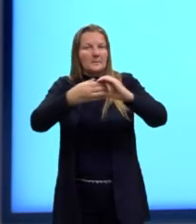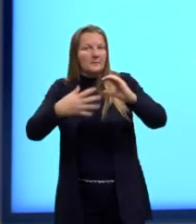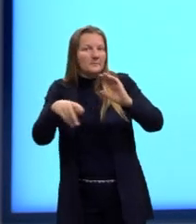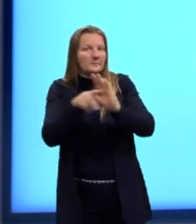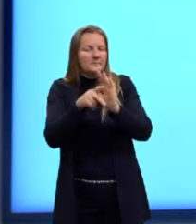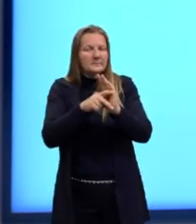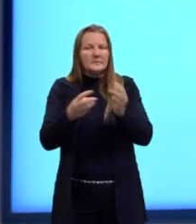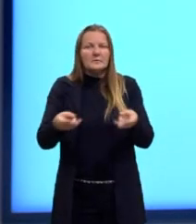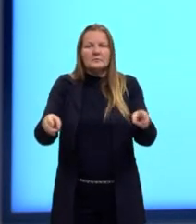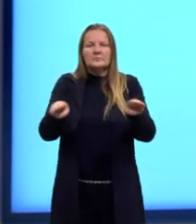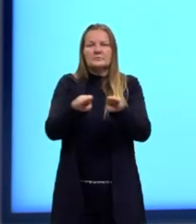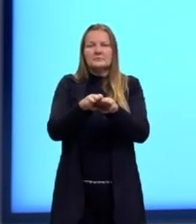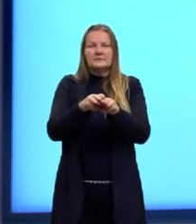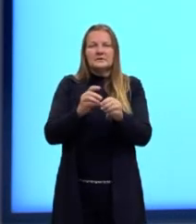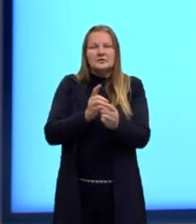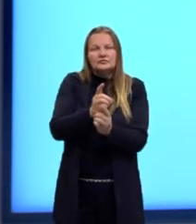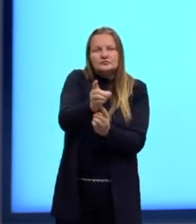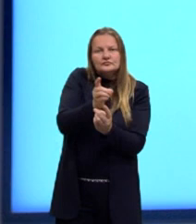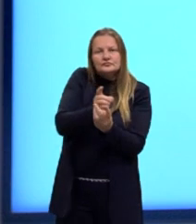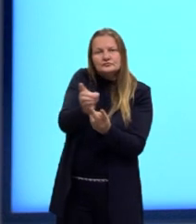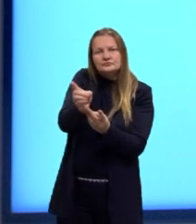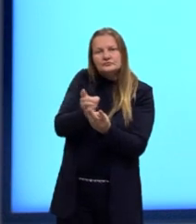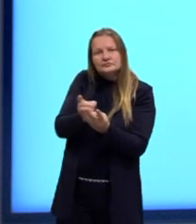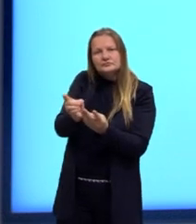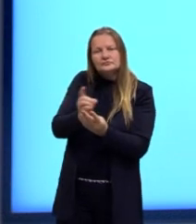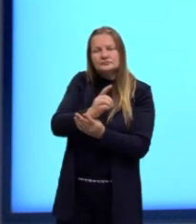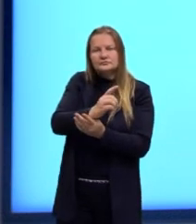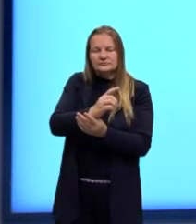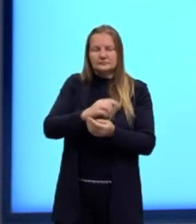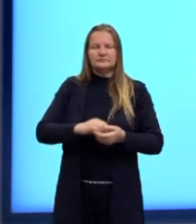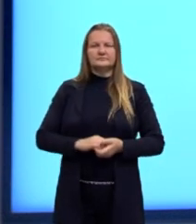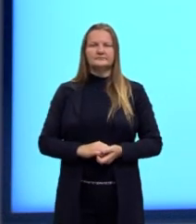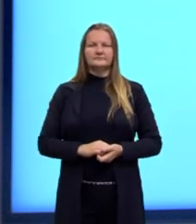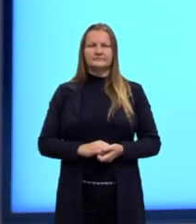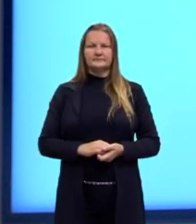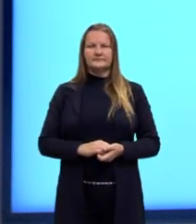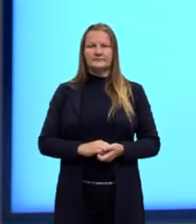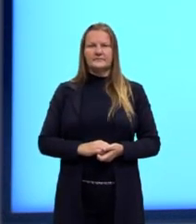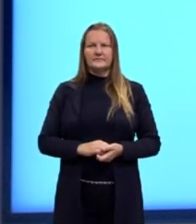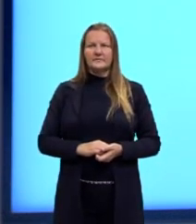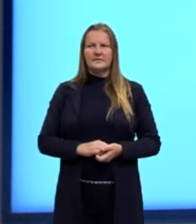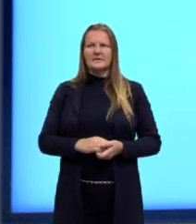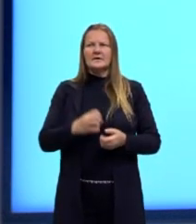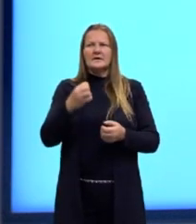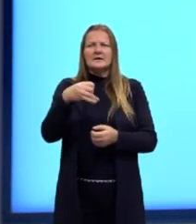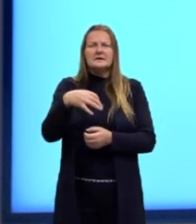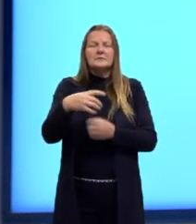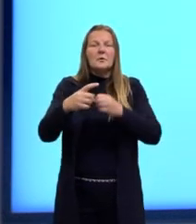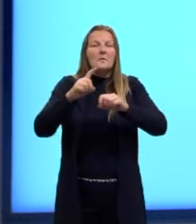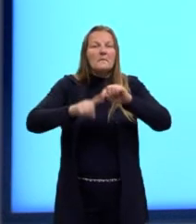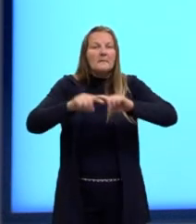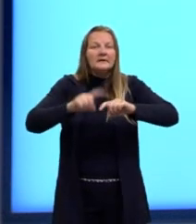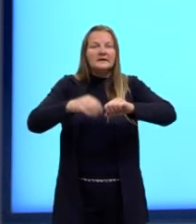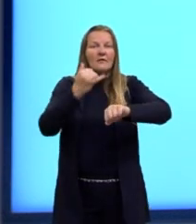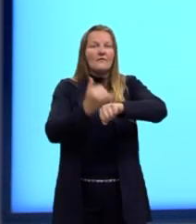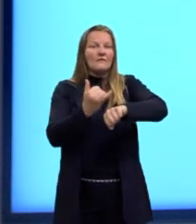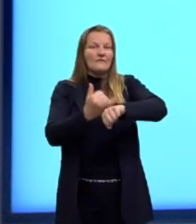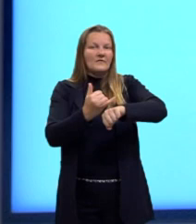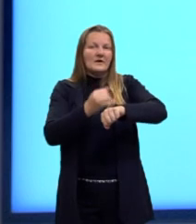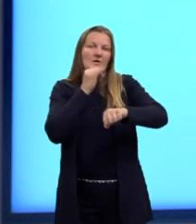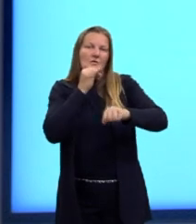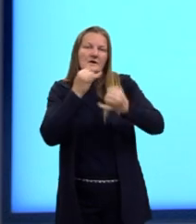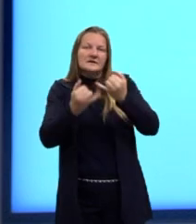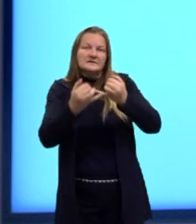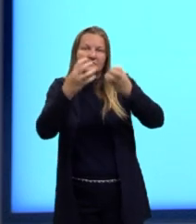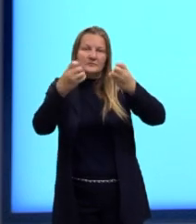magnéticas, ele vai ter algumas direções, tá? Mas, claro, isso aqui a gente está falando de um material de ferro, por exemplo, né? Não